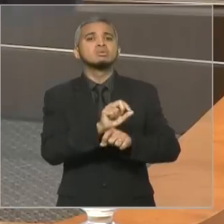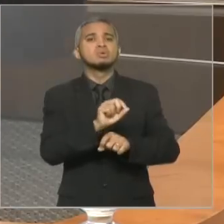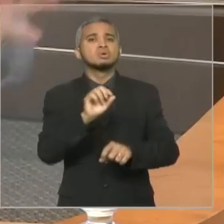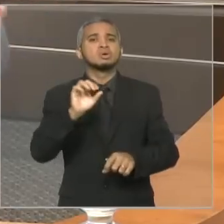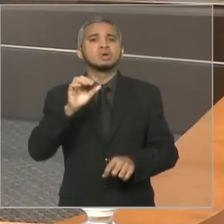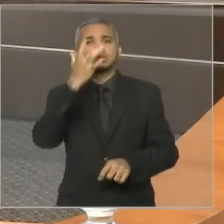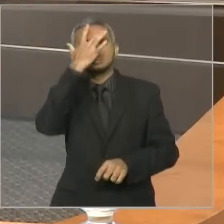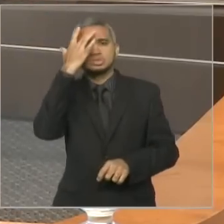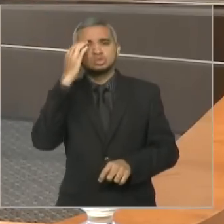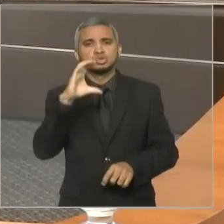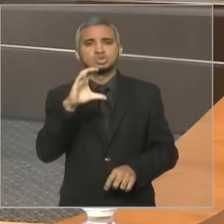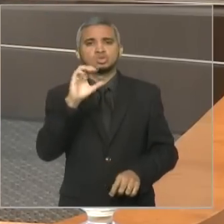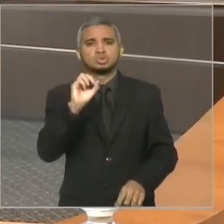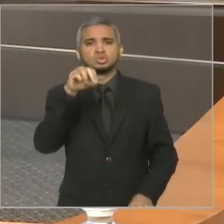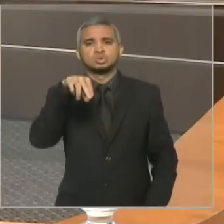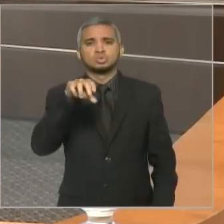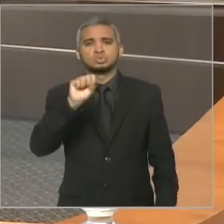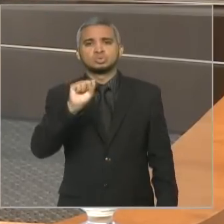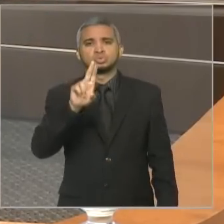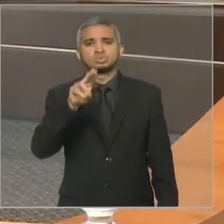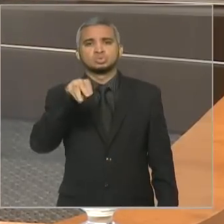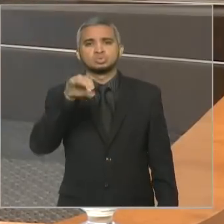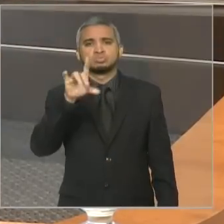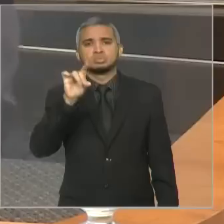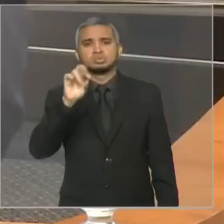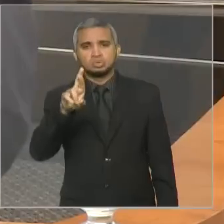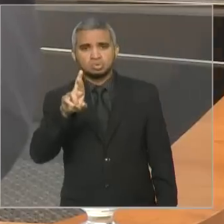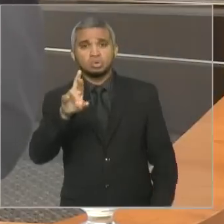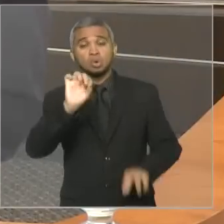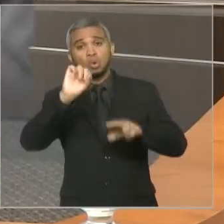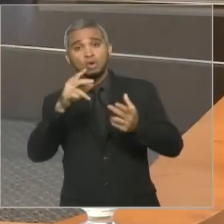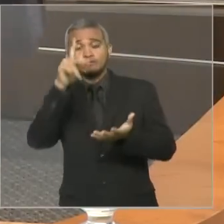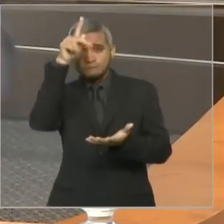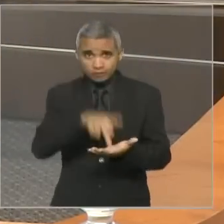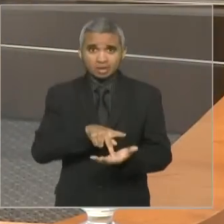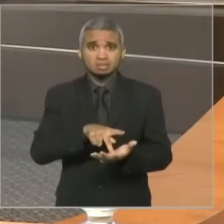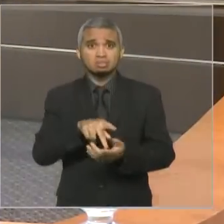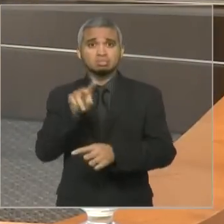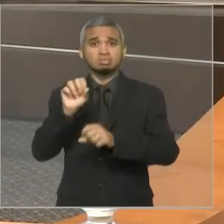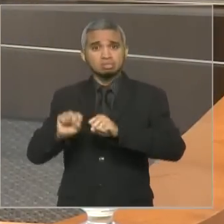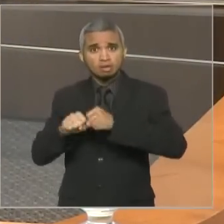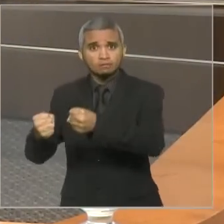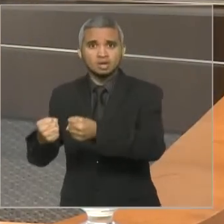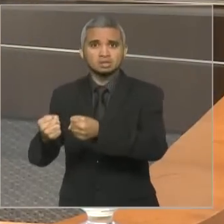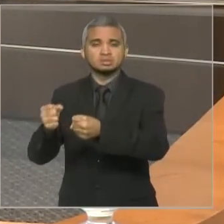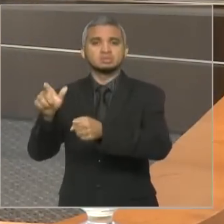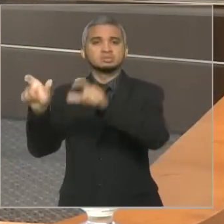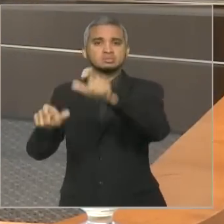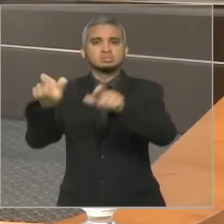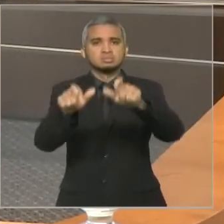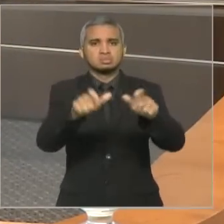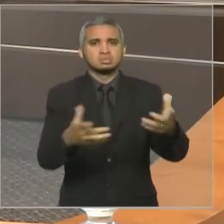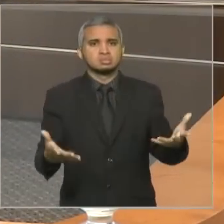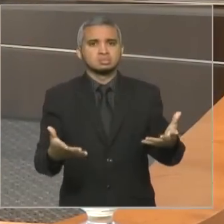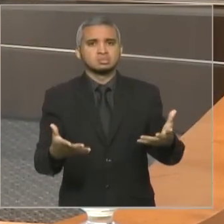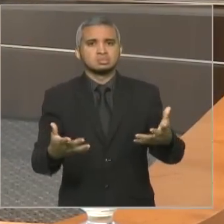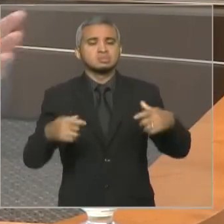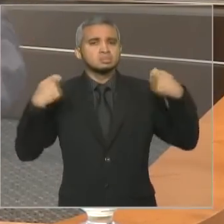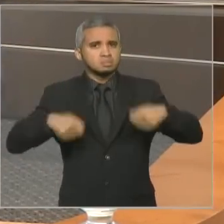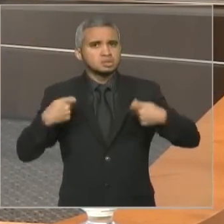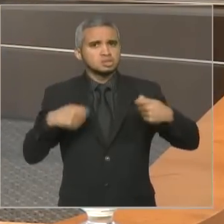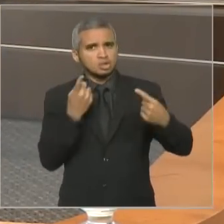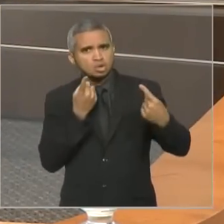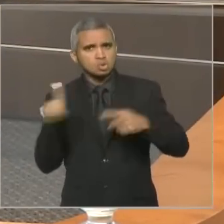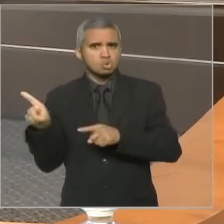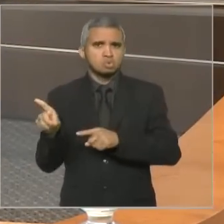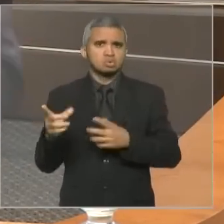consumidor de televisão, de rádio, ou defende o consumidor de fato? Porque se defender de fato, vai ter que se posicionar contra. Ou então não